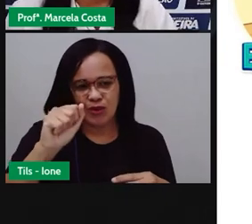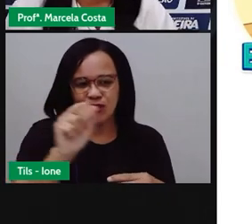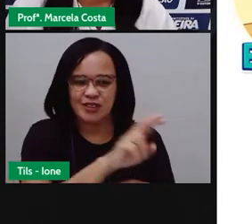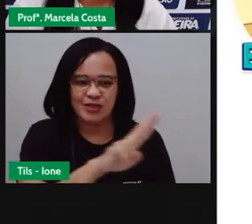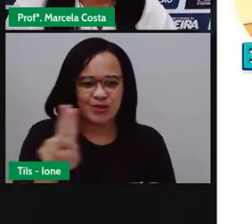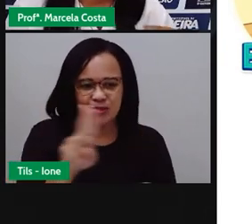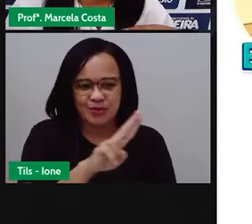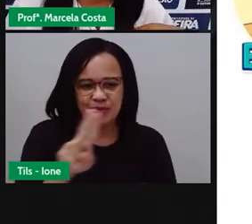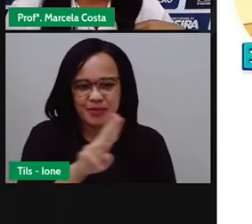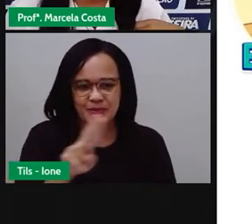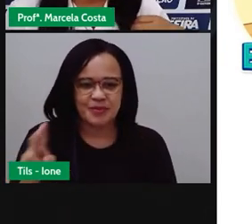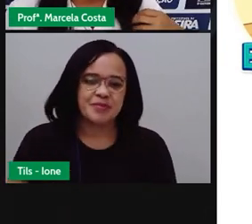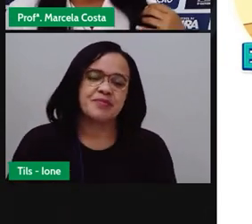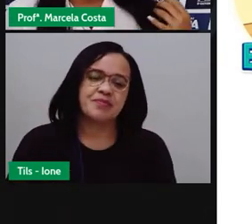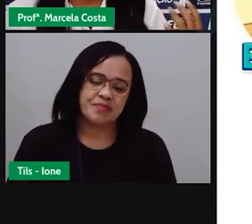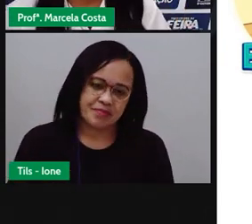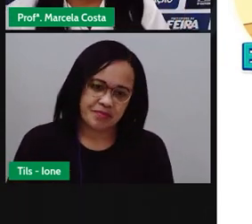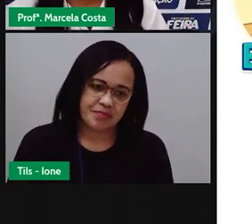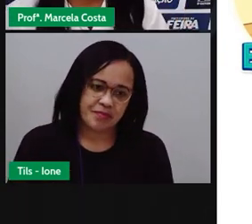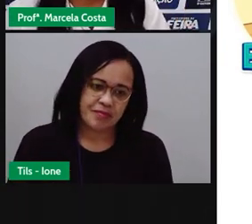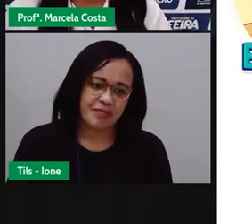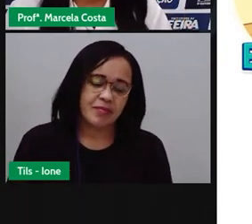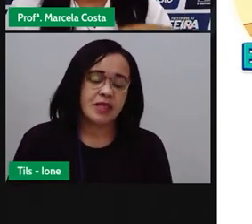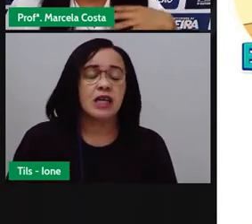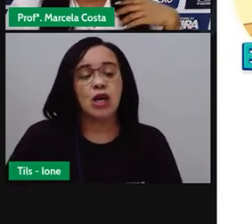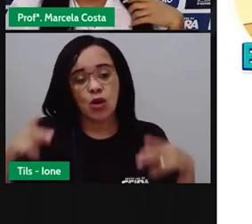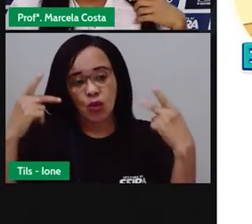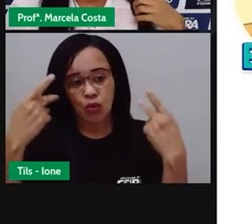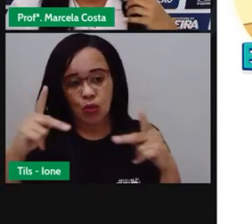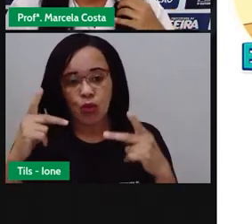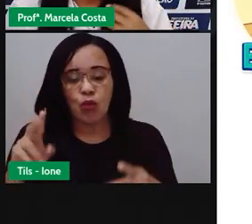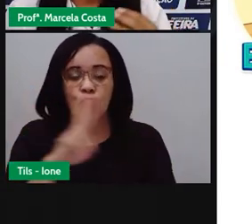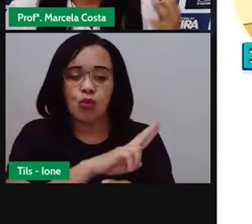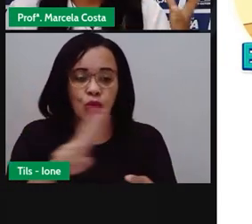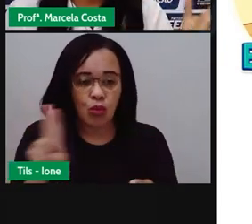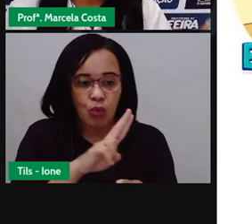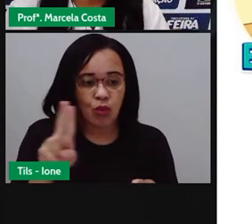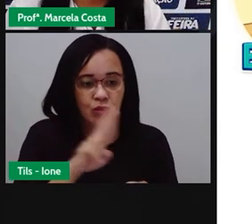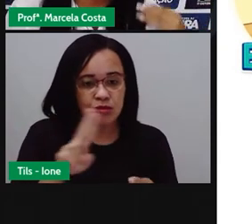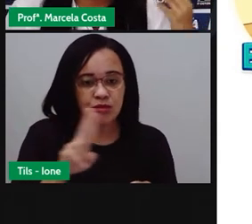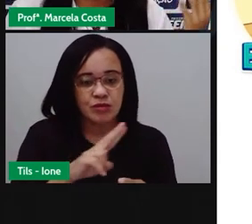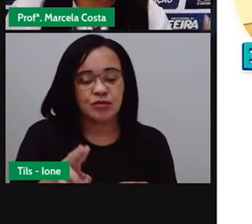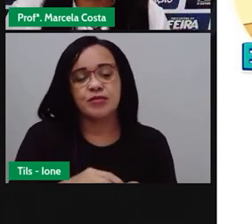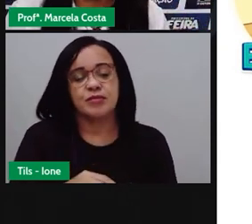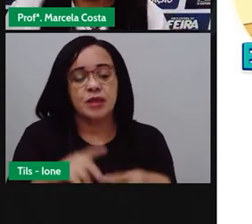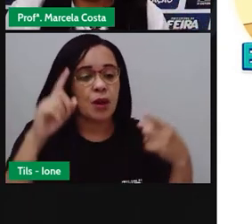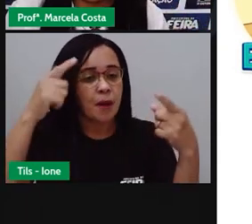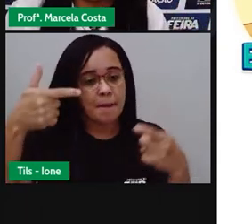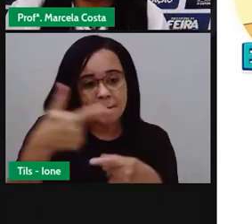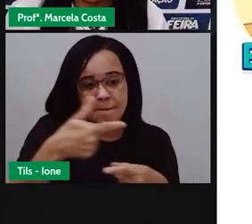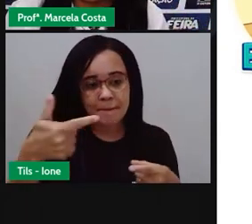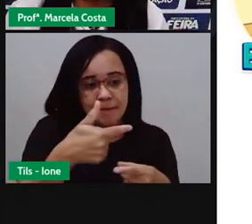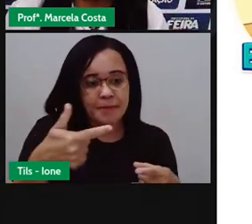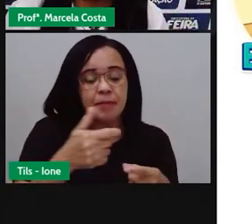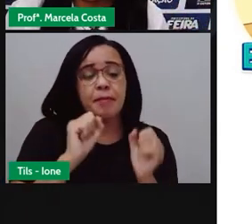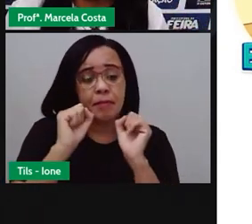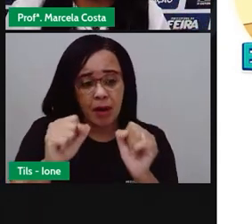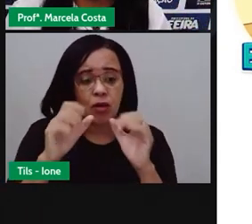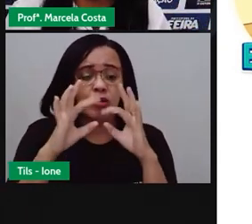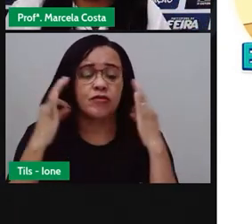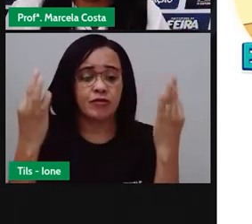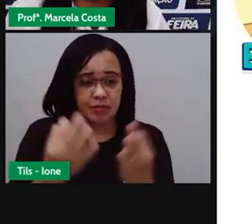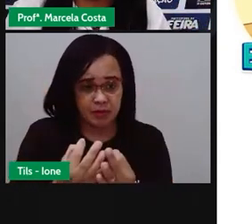o seu nome ou o sobrenome da sua família, tá?